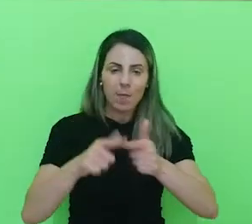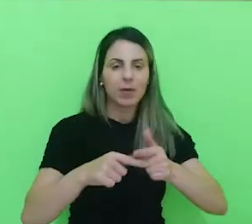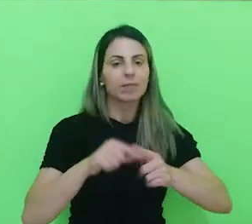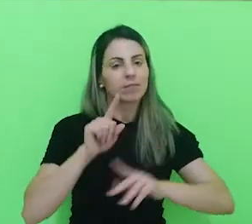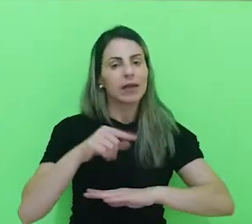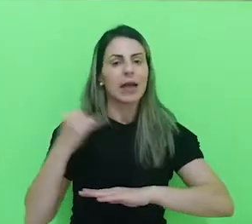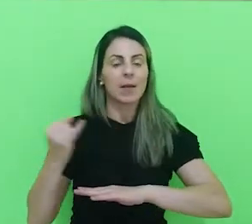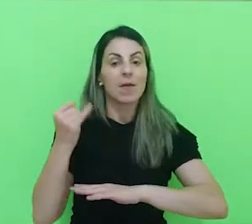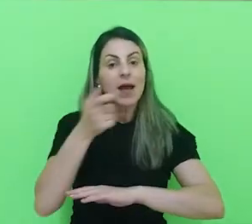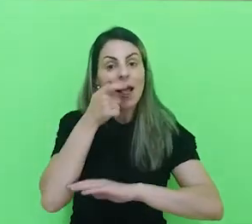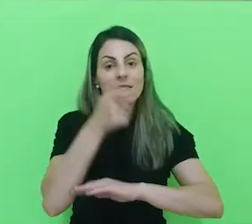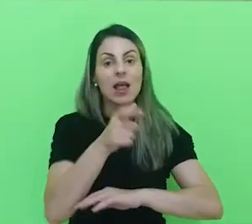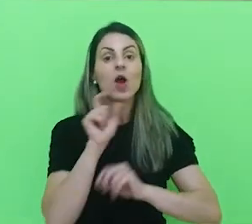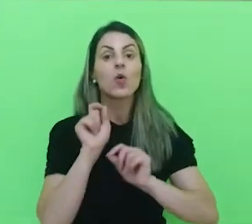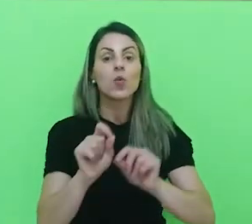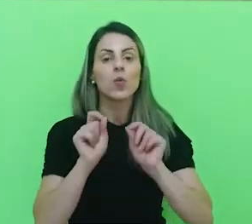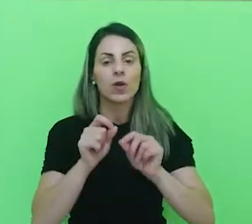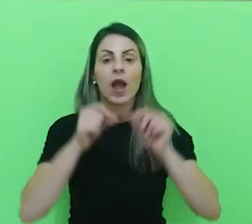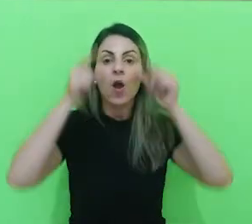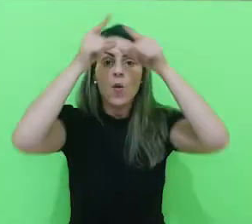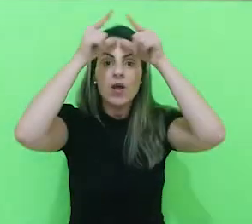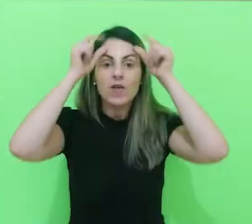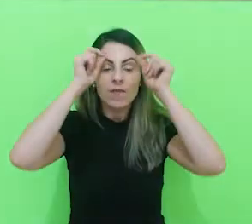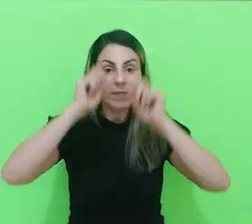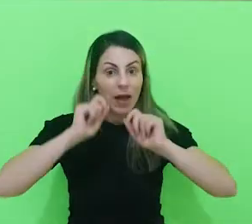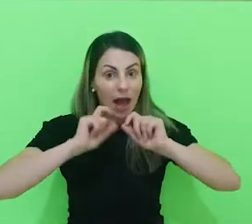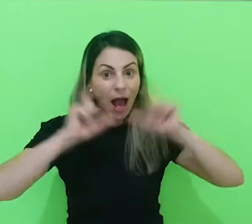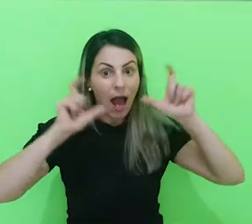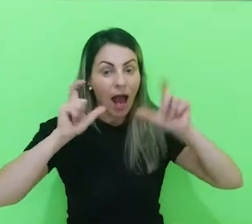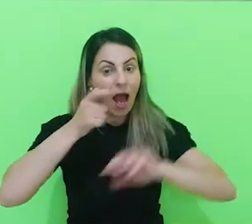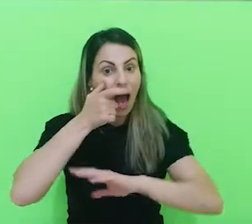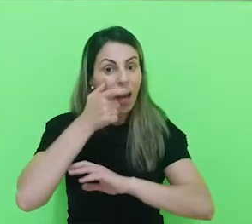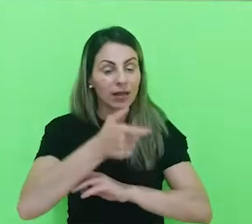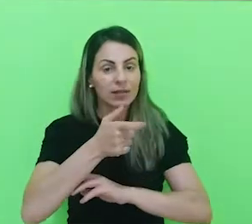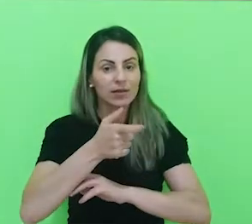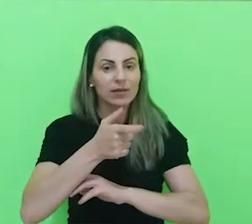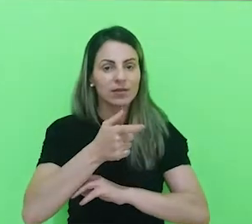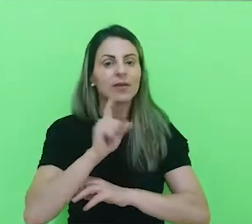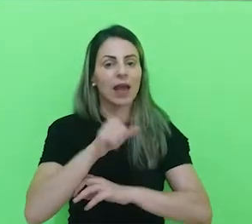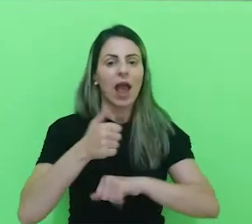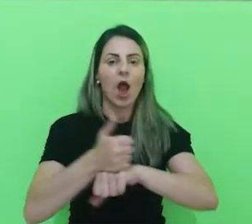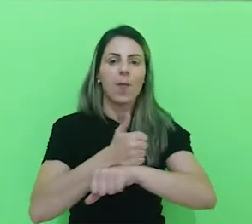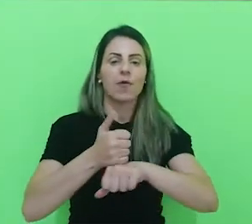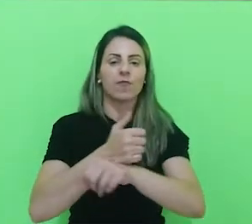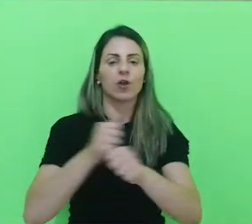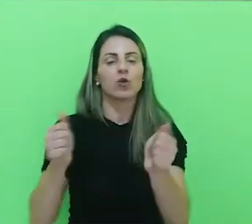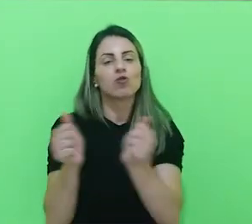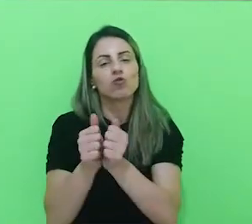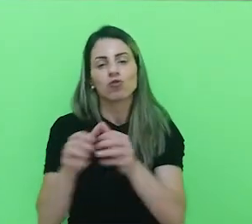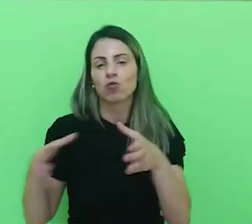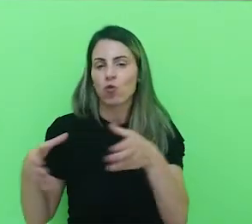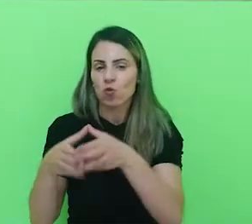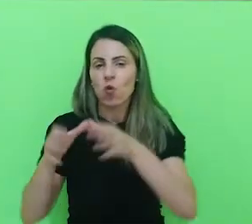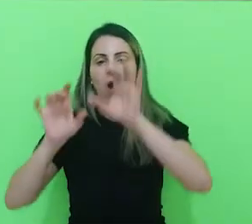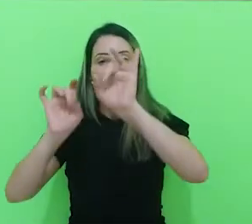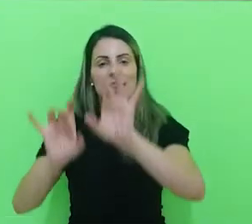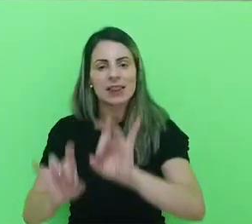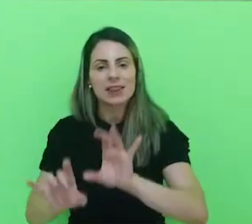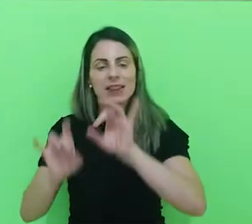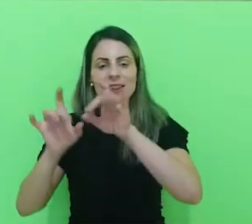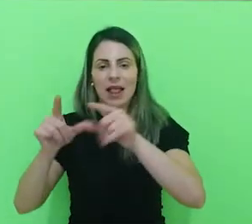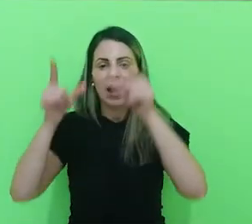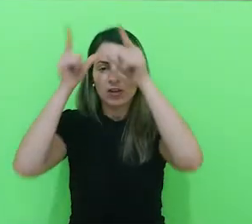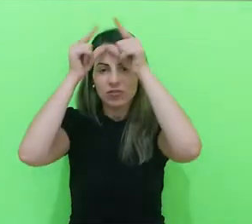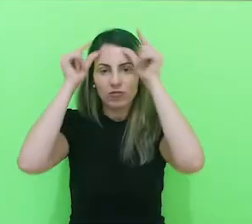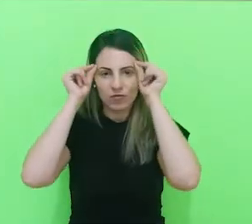é interessante que o enfermeiro esteja atento, porque é um profissional, juntamente com a equipe, com seus técnicos de enfermagem e